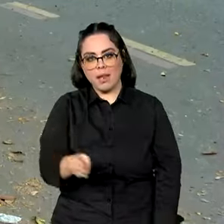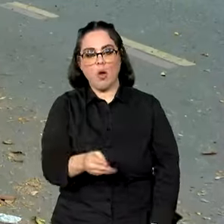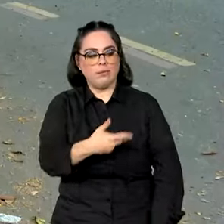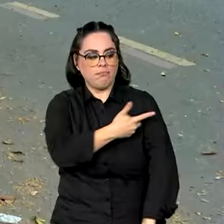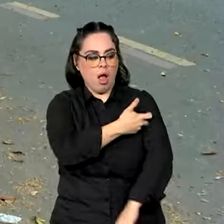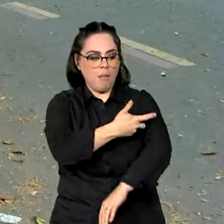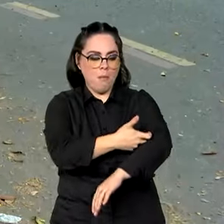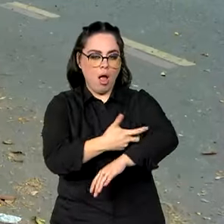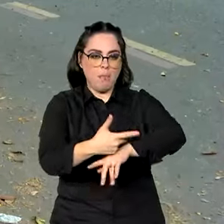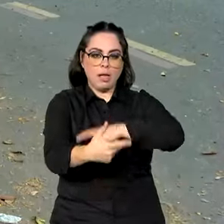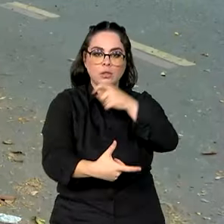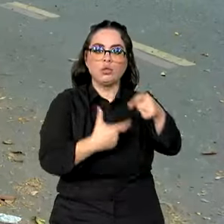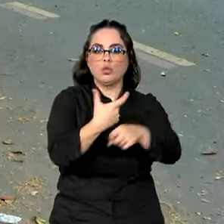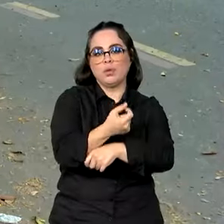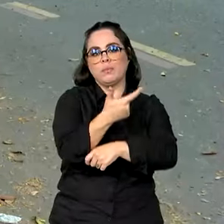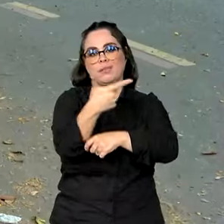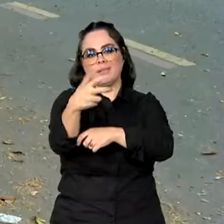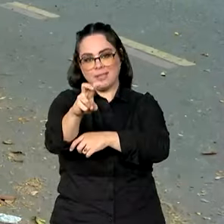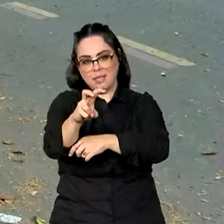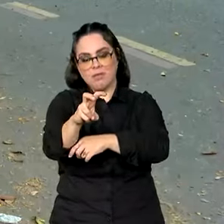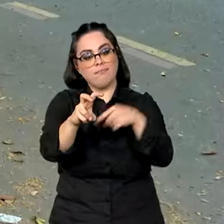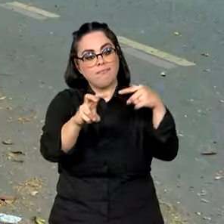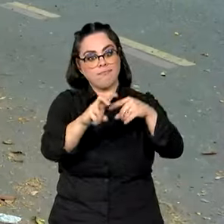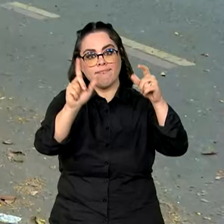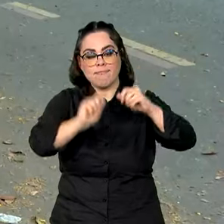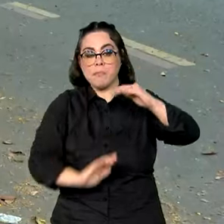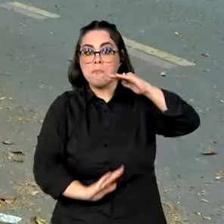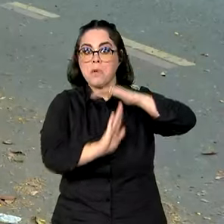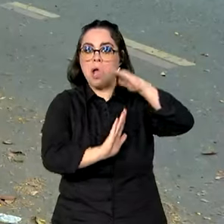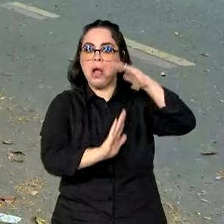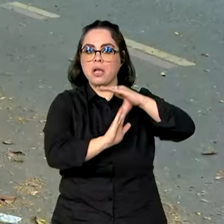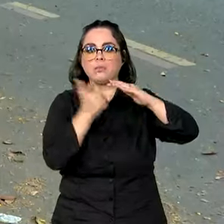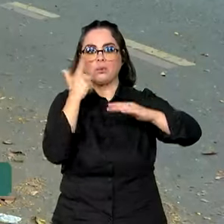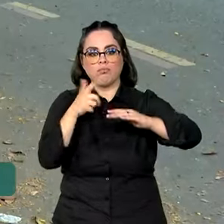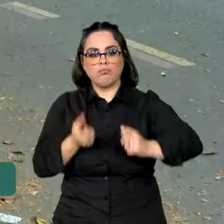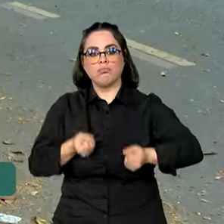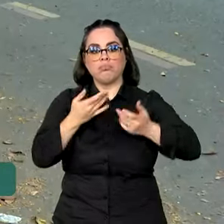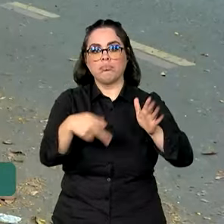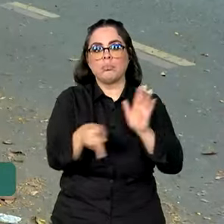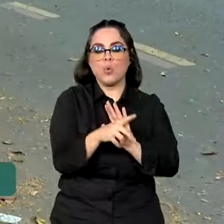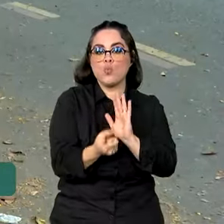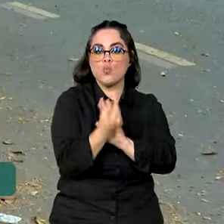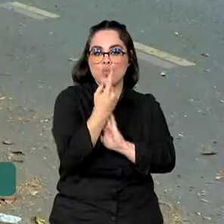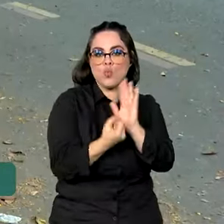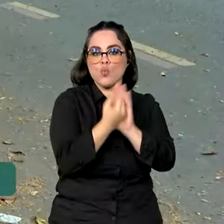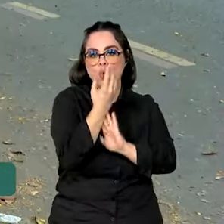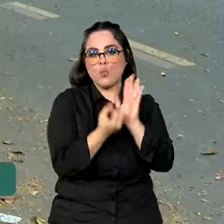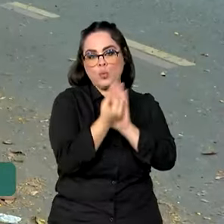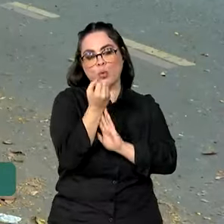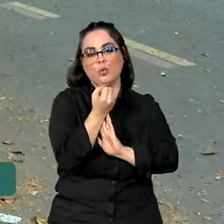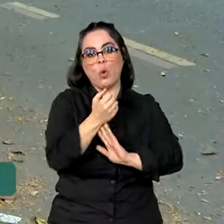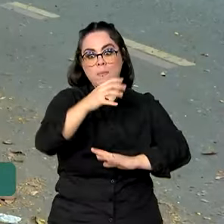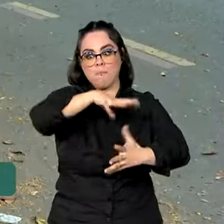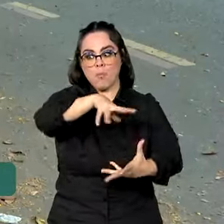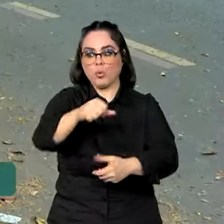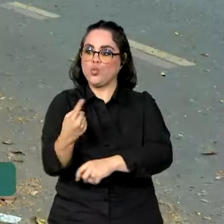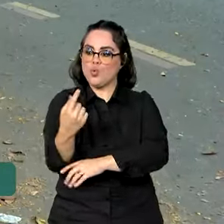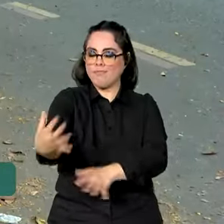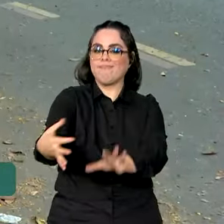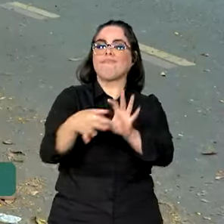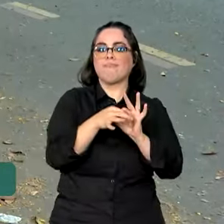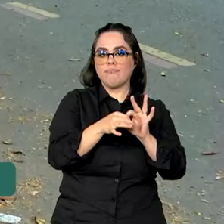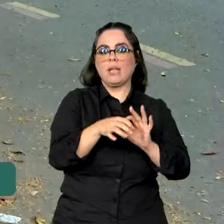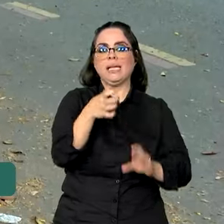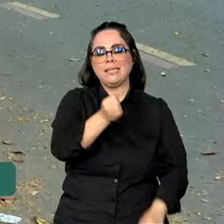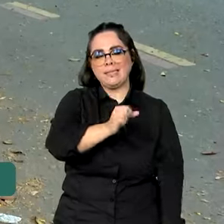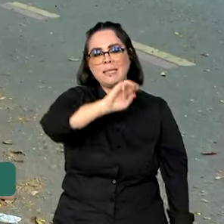para 2025. Essa é a capacidade máxima de fornecimento do único produtor mundial do imunizante. São 6